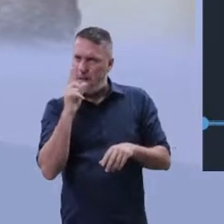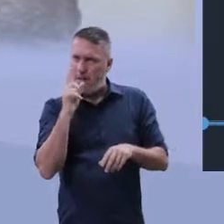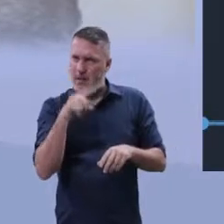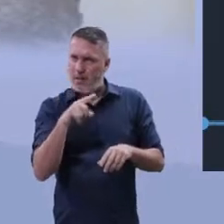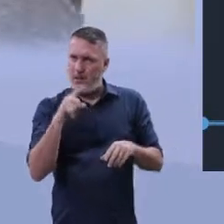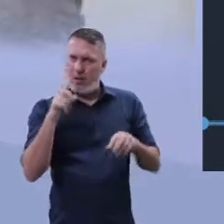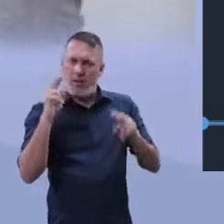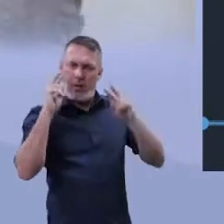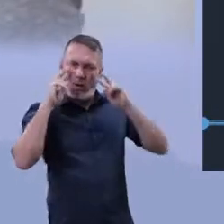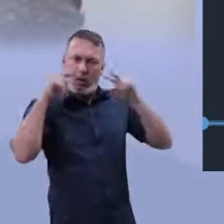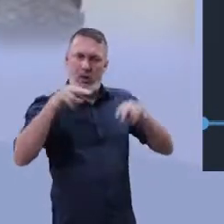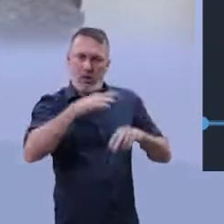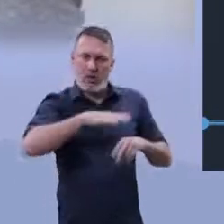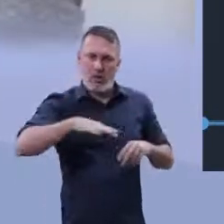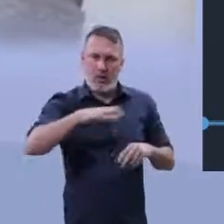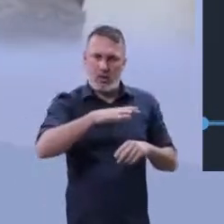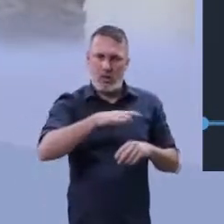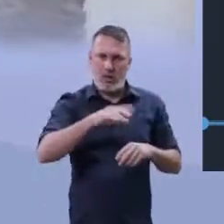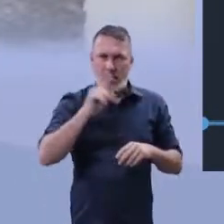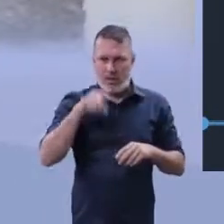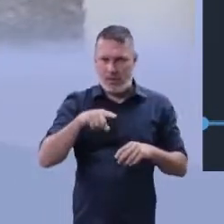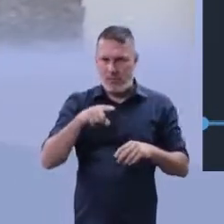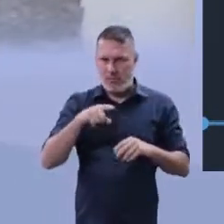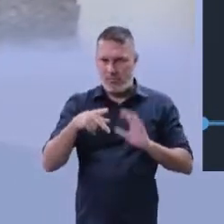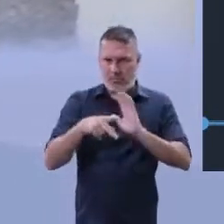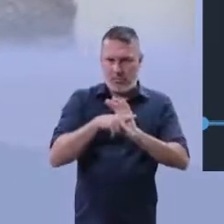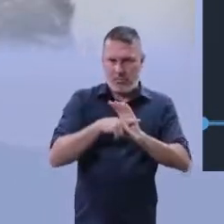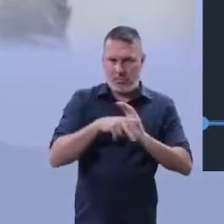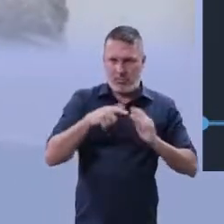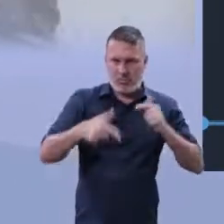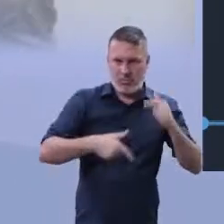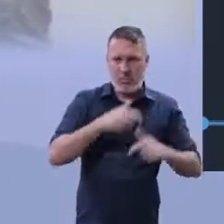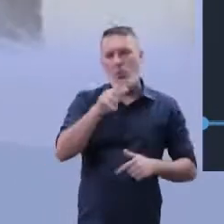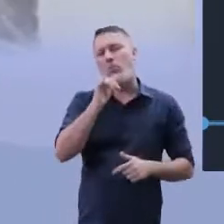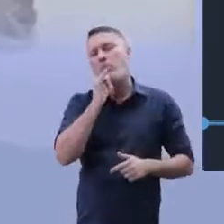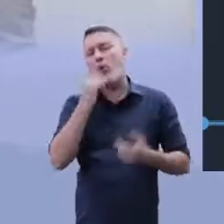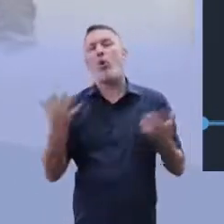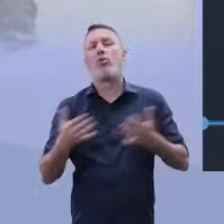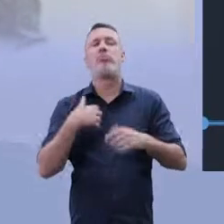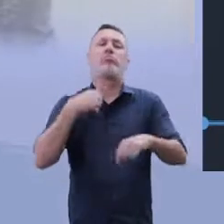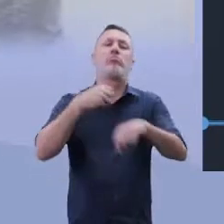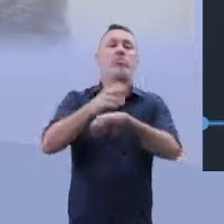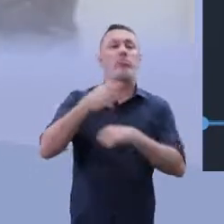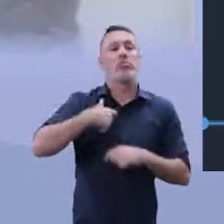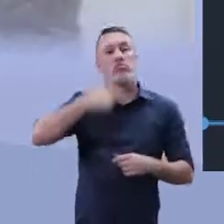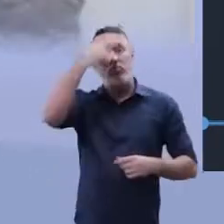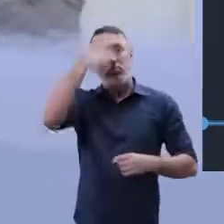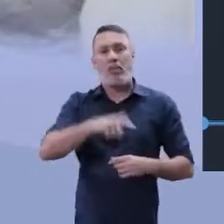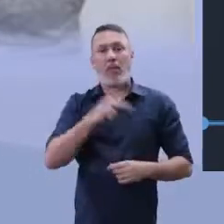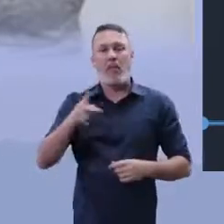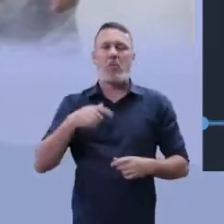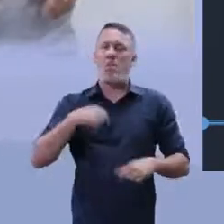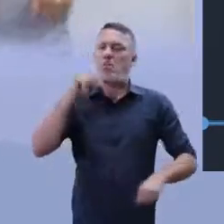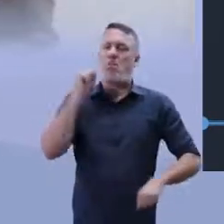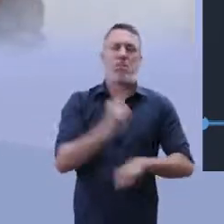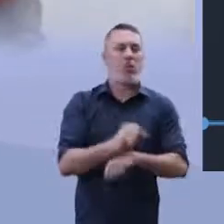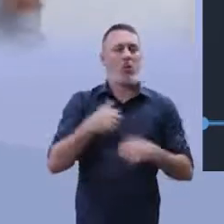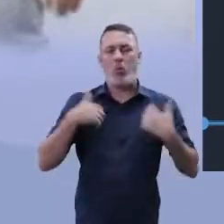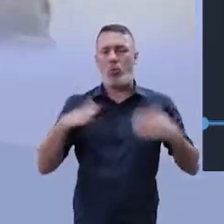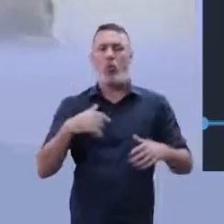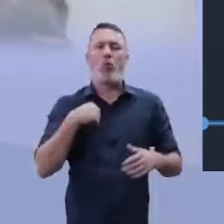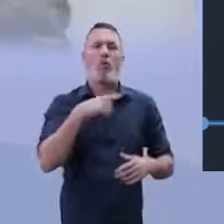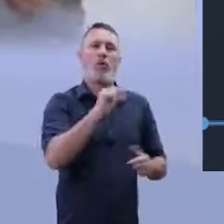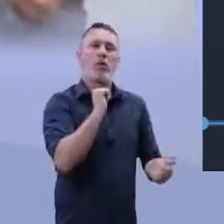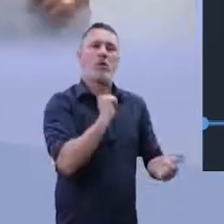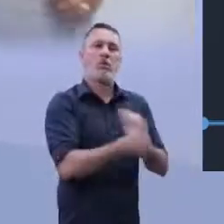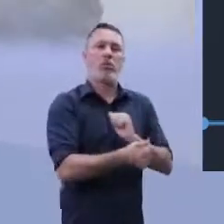traçado como algo do nosso trabalho? Eu posso falar com vocês aqui hoje, olha... Eu, o Erlen, não vou dar mais aula,